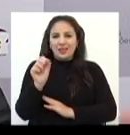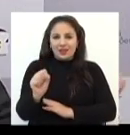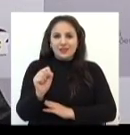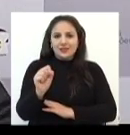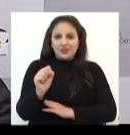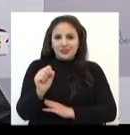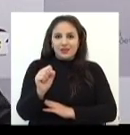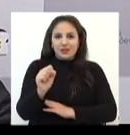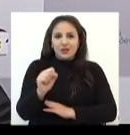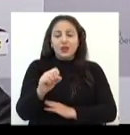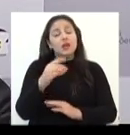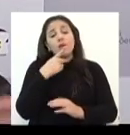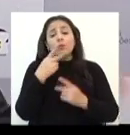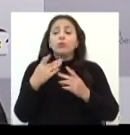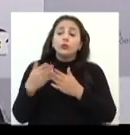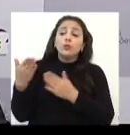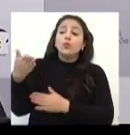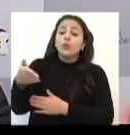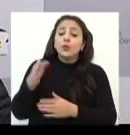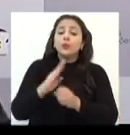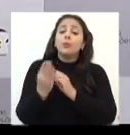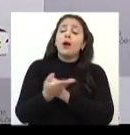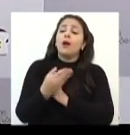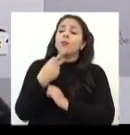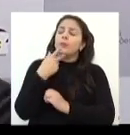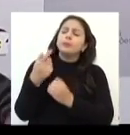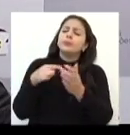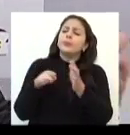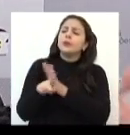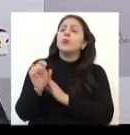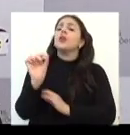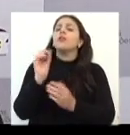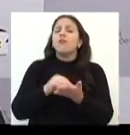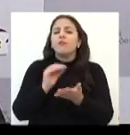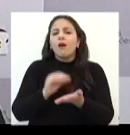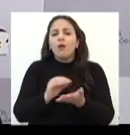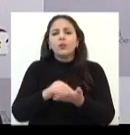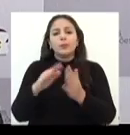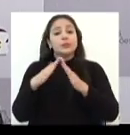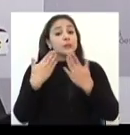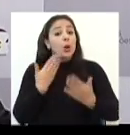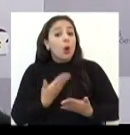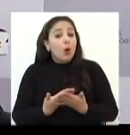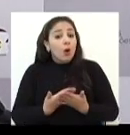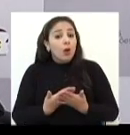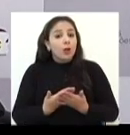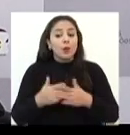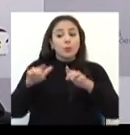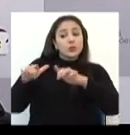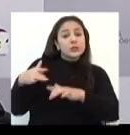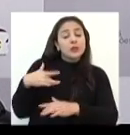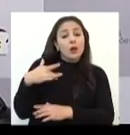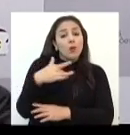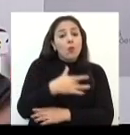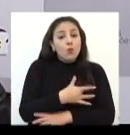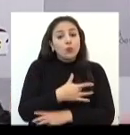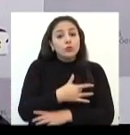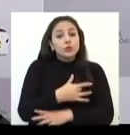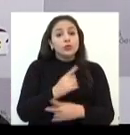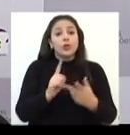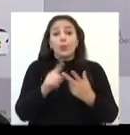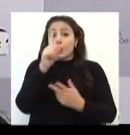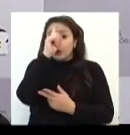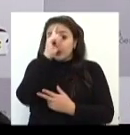e pedi o que realmente faltaria para as escolas, para a unidade de base de saúde, ali mais para o